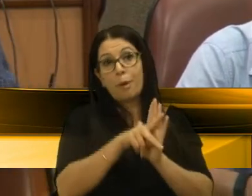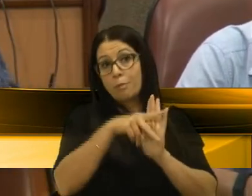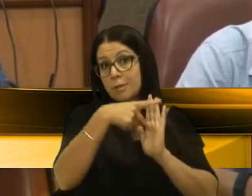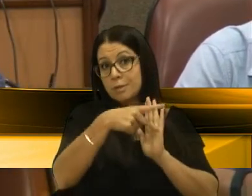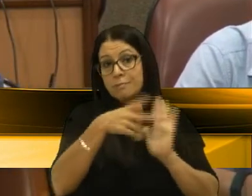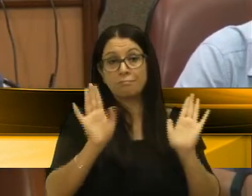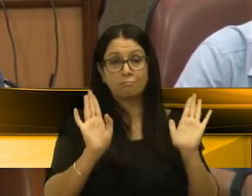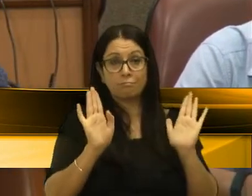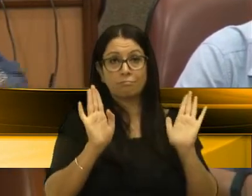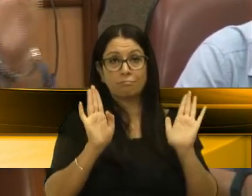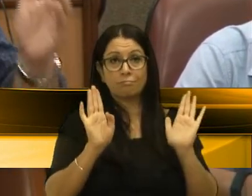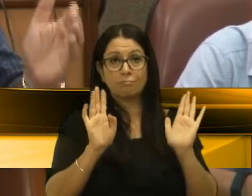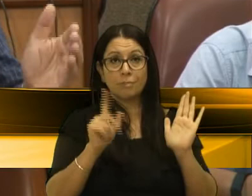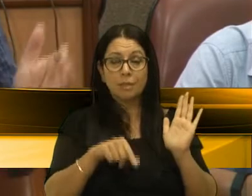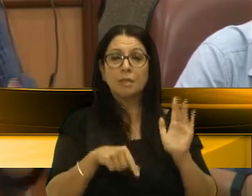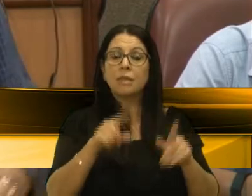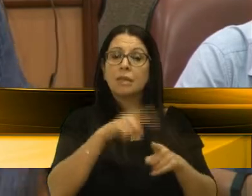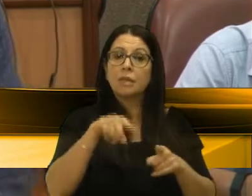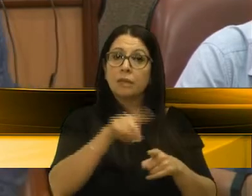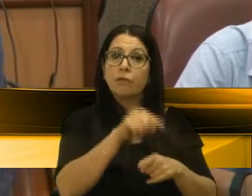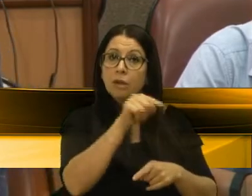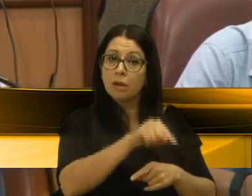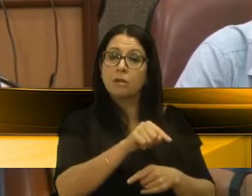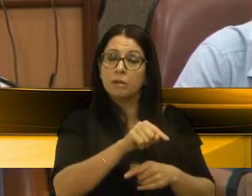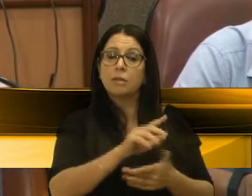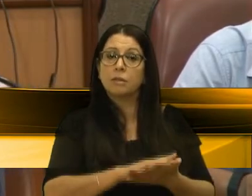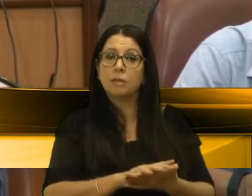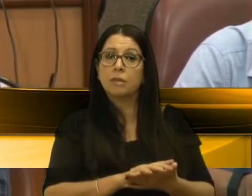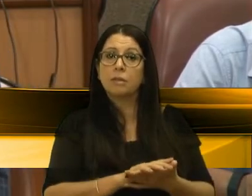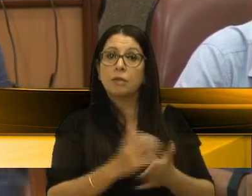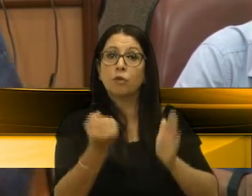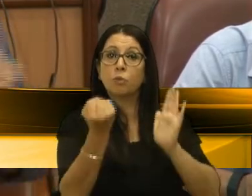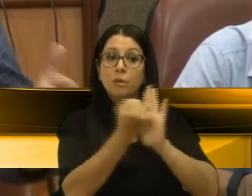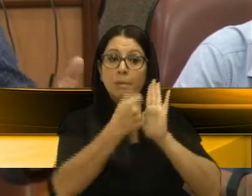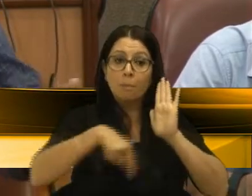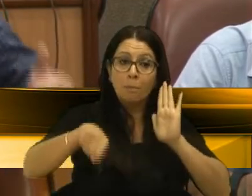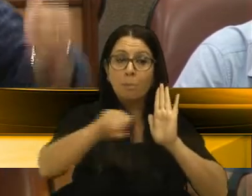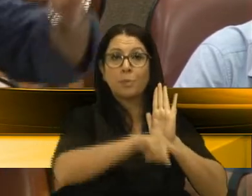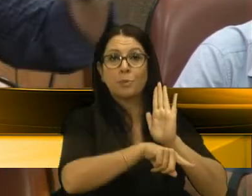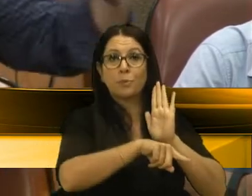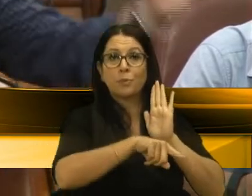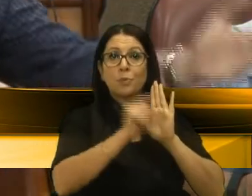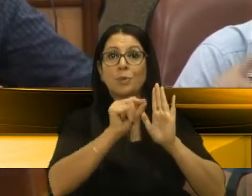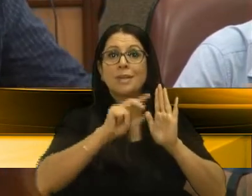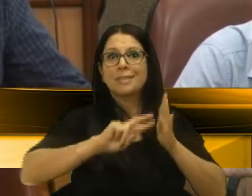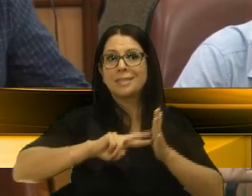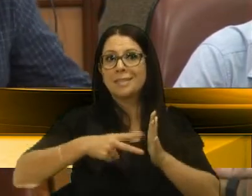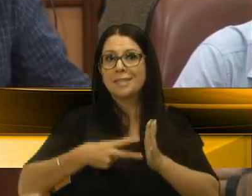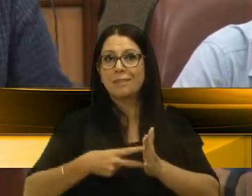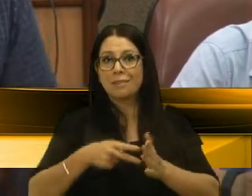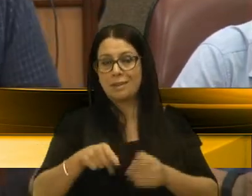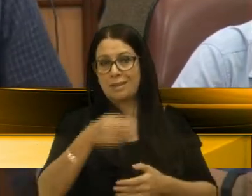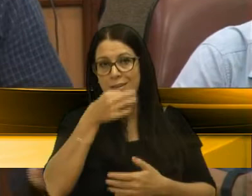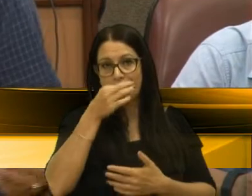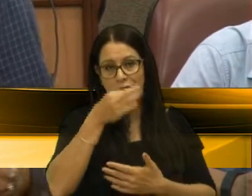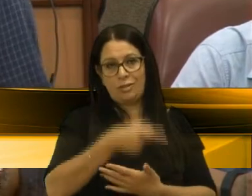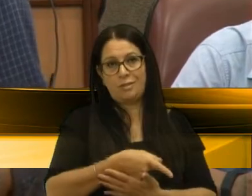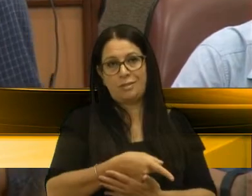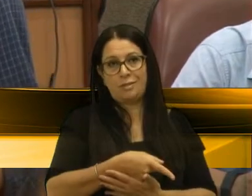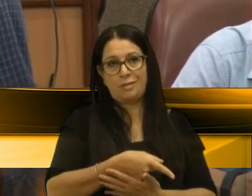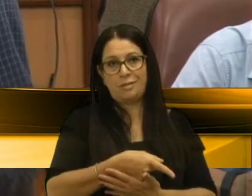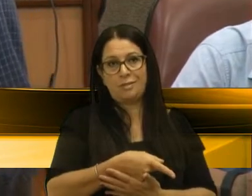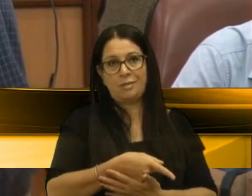Ela é simbólica, justamente foi ali que transcorreu todo o símbolo do que significa a Cheia do Sul. A Cheia do Sul